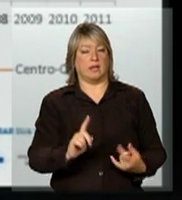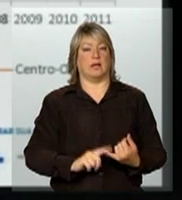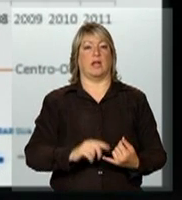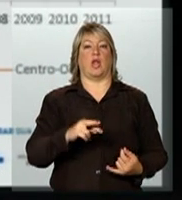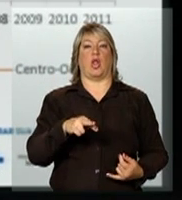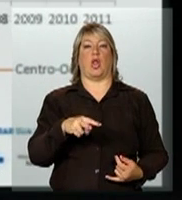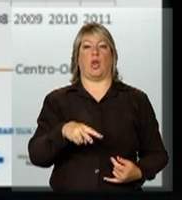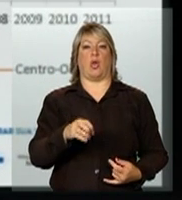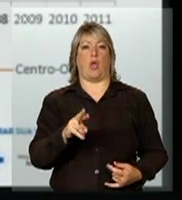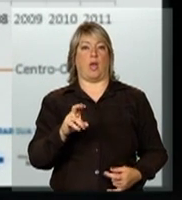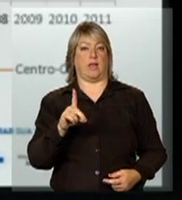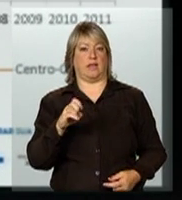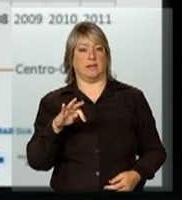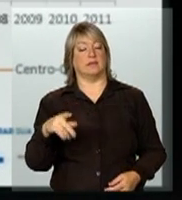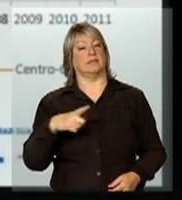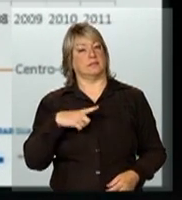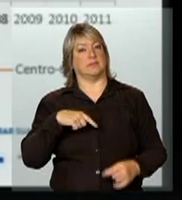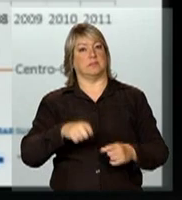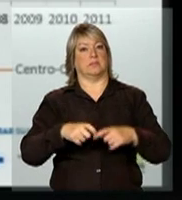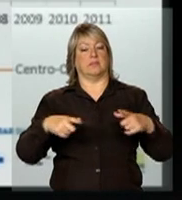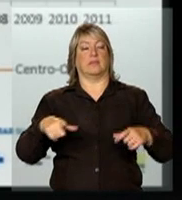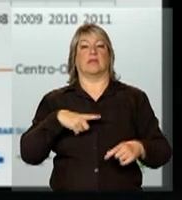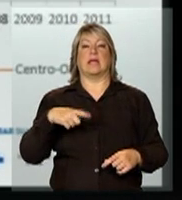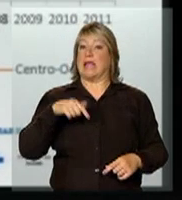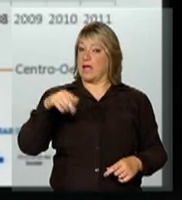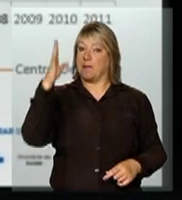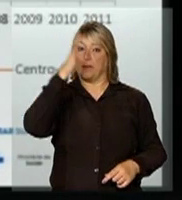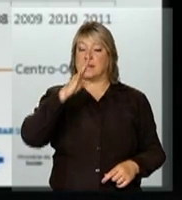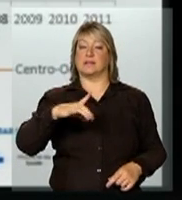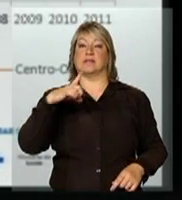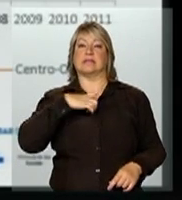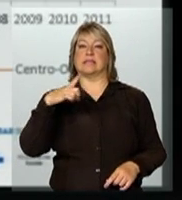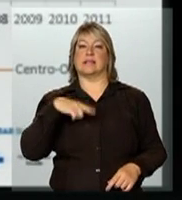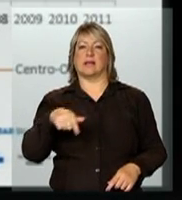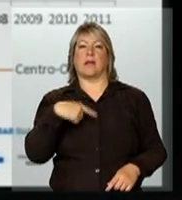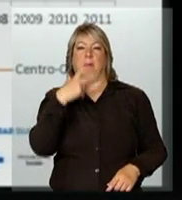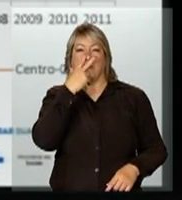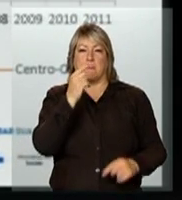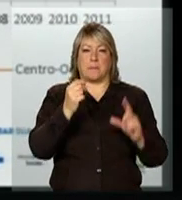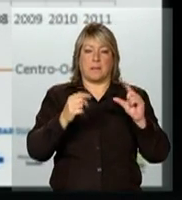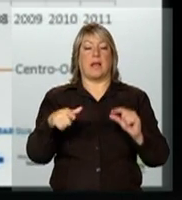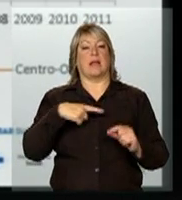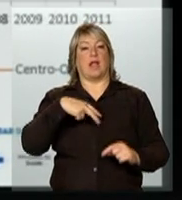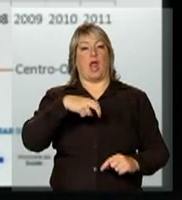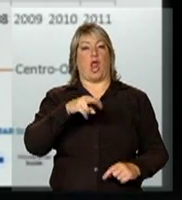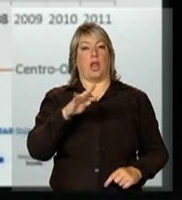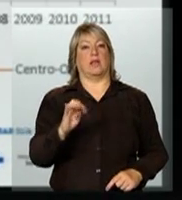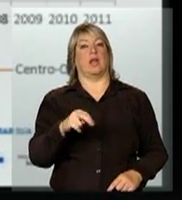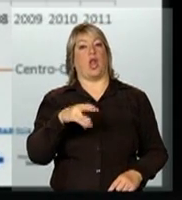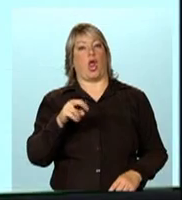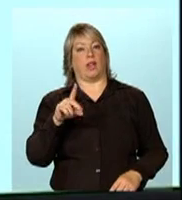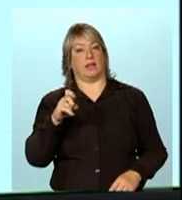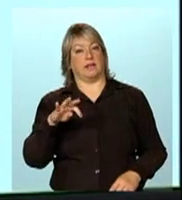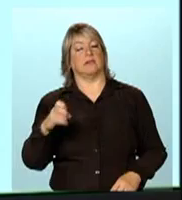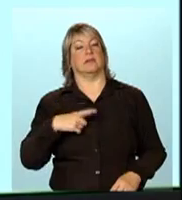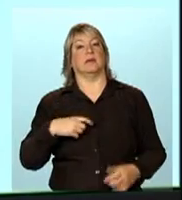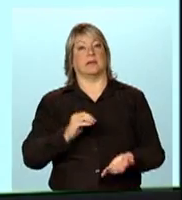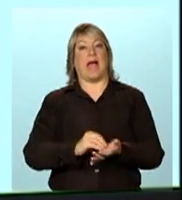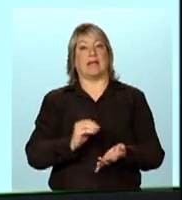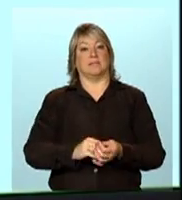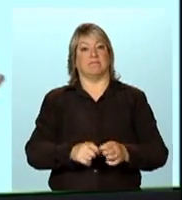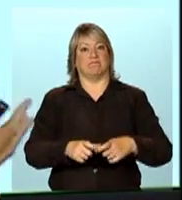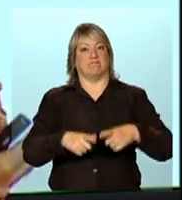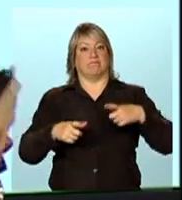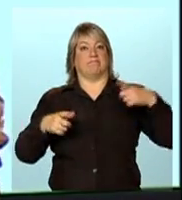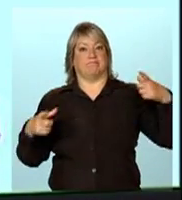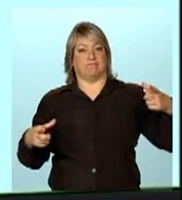ainda cresce. Se no Brasil a gente tem inclusive essa discreta redução, no norte e no nordeste ainda cresce. Aí